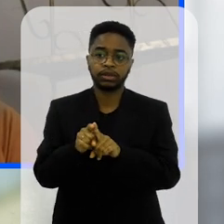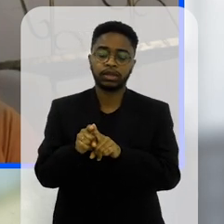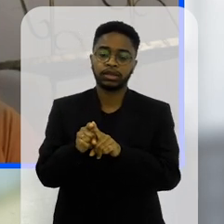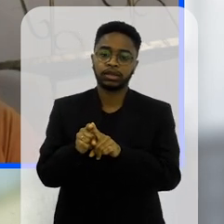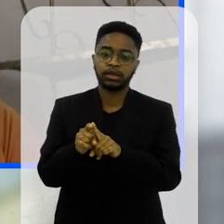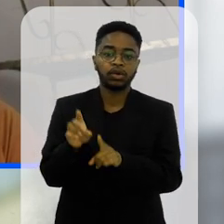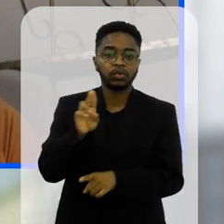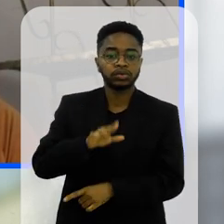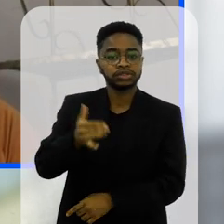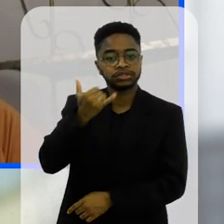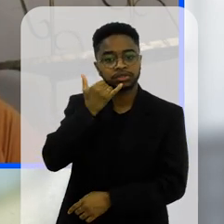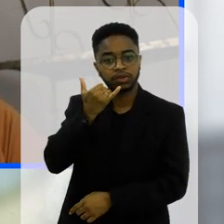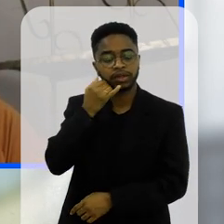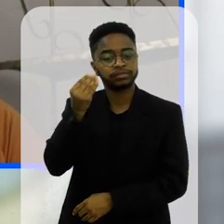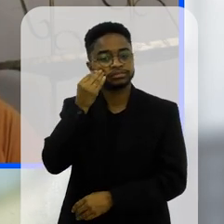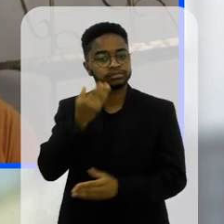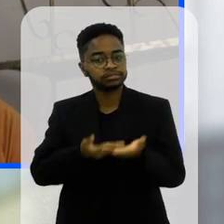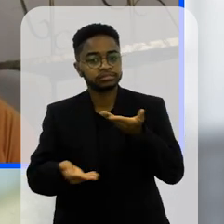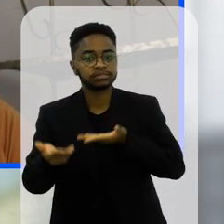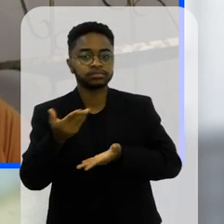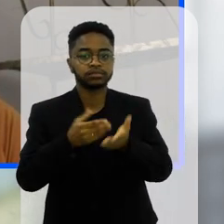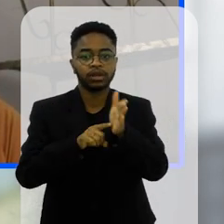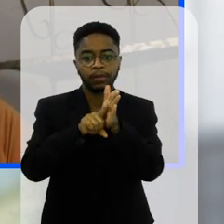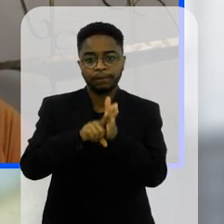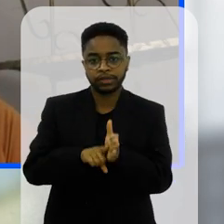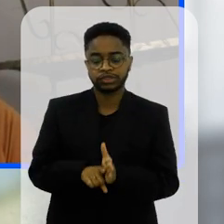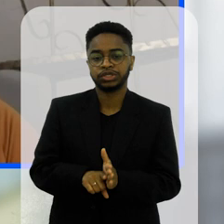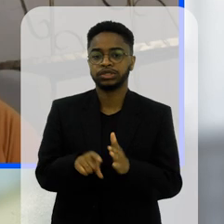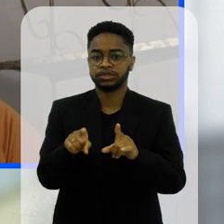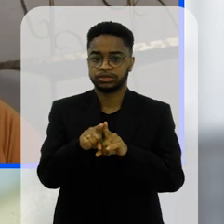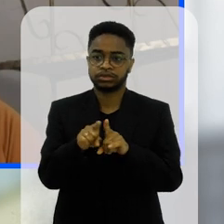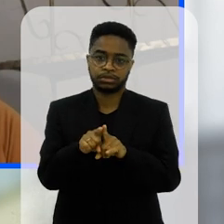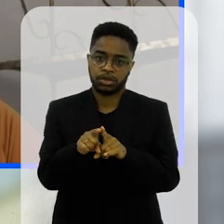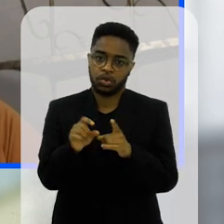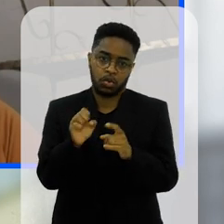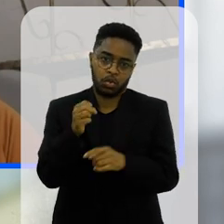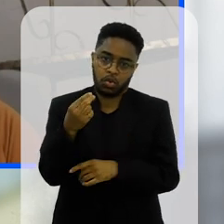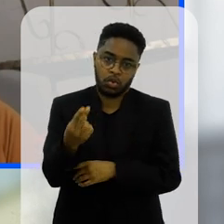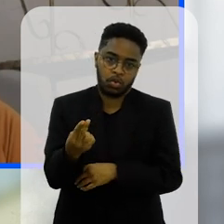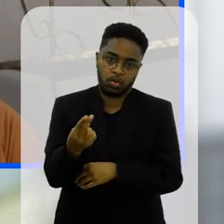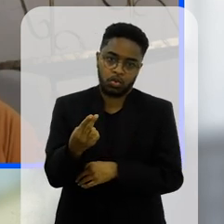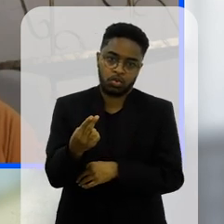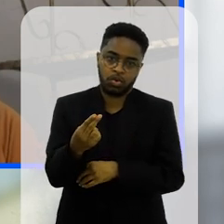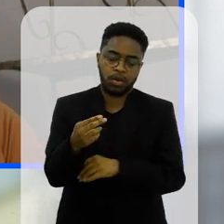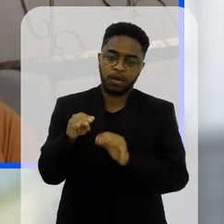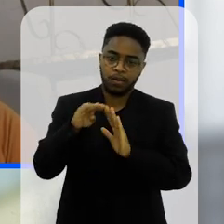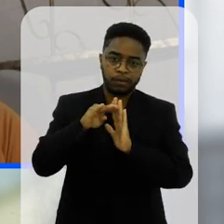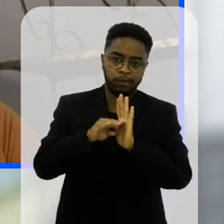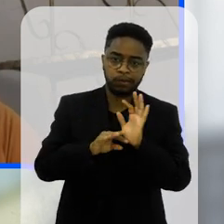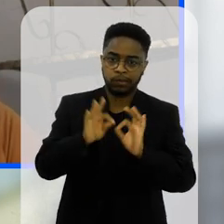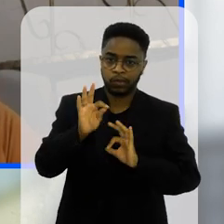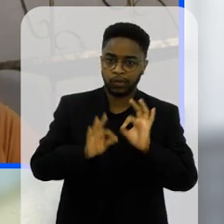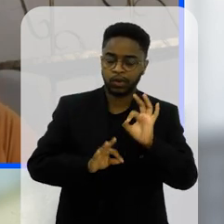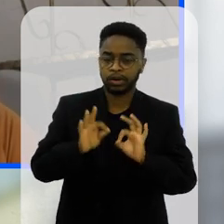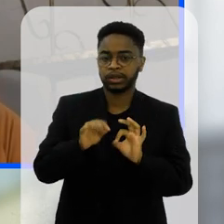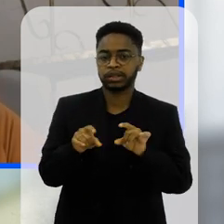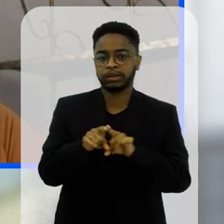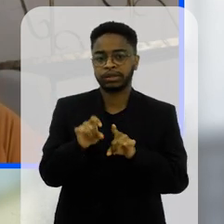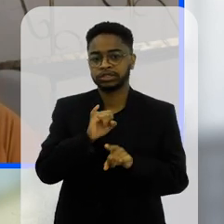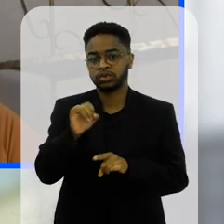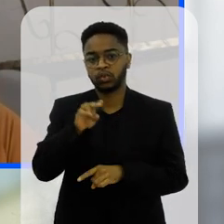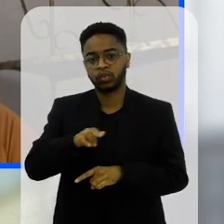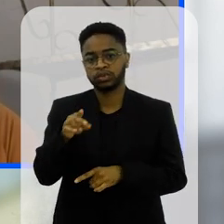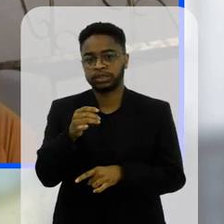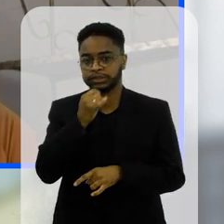contribuição do próprio celular do aluno pra fazer alguma interação alguma pesquisa específica enfim fazer alguma programação se estiver trabalhando ali com algum